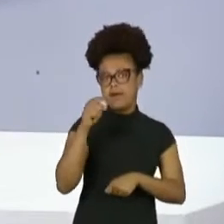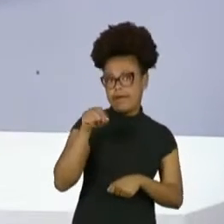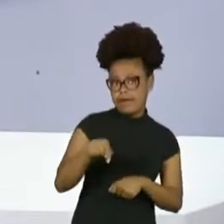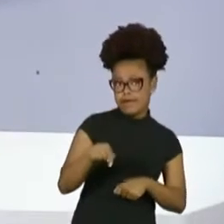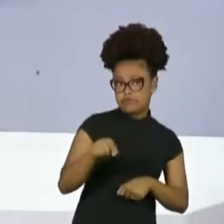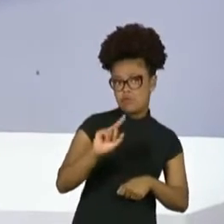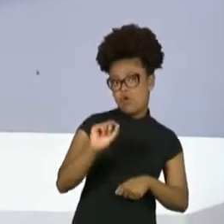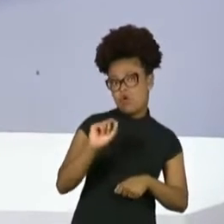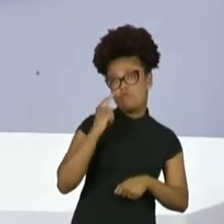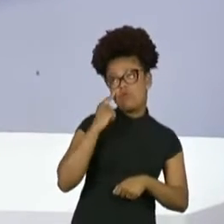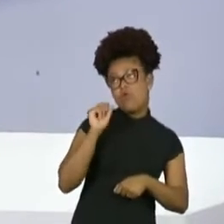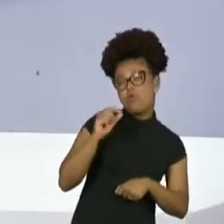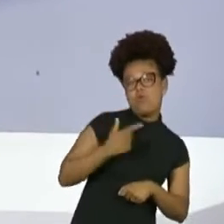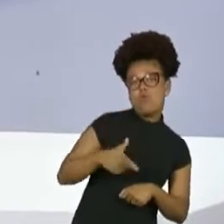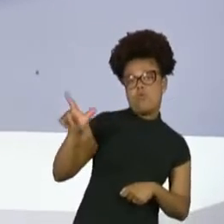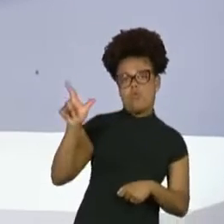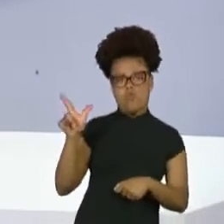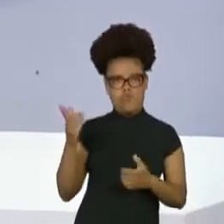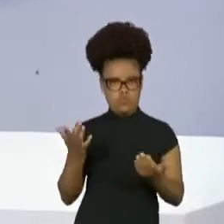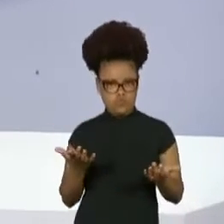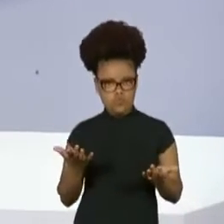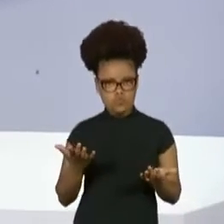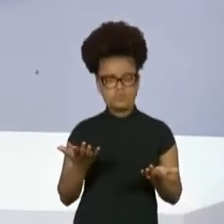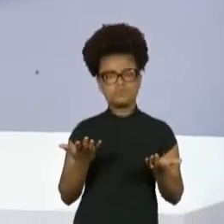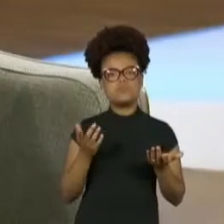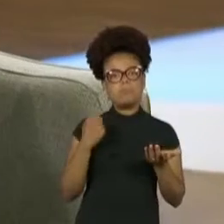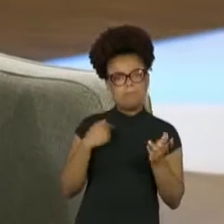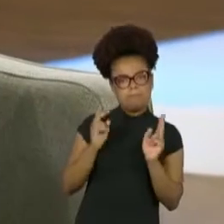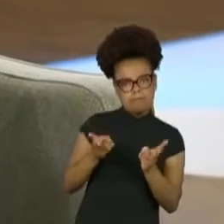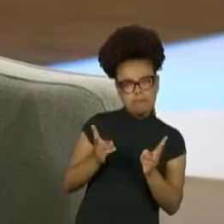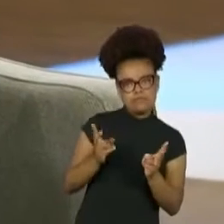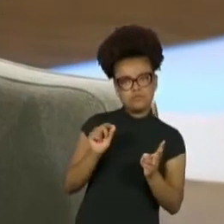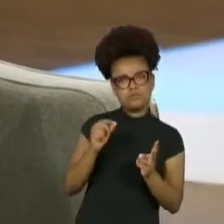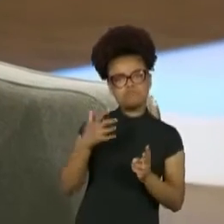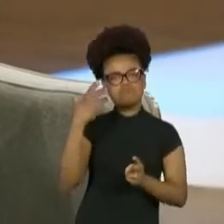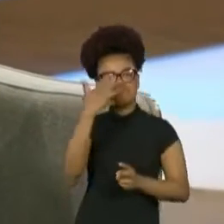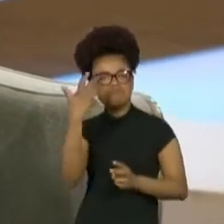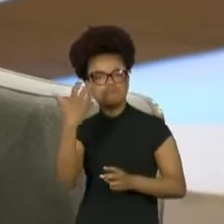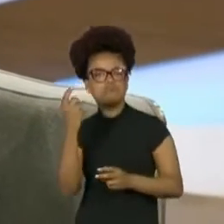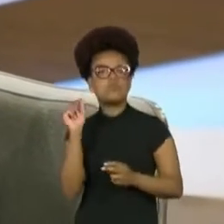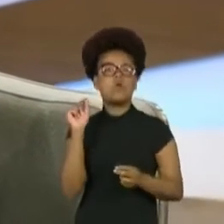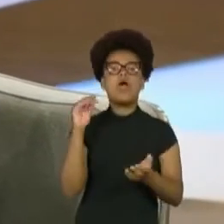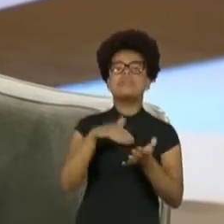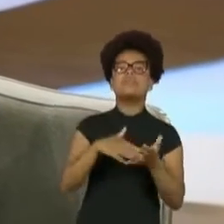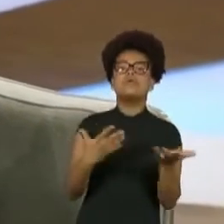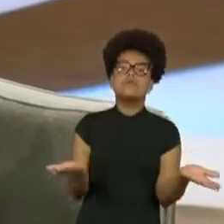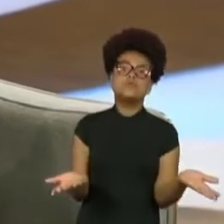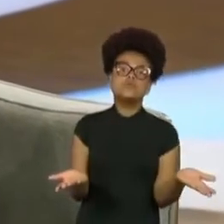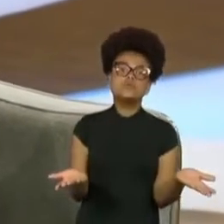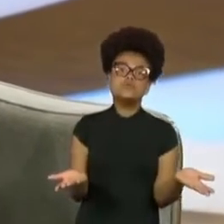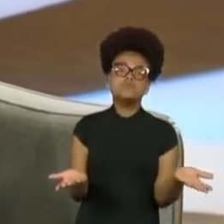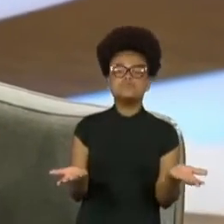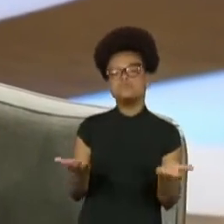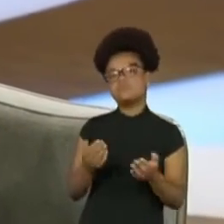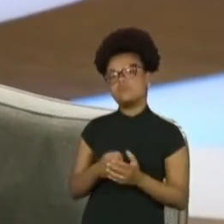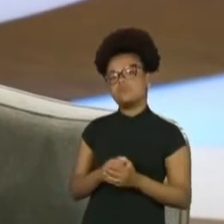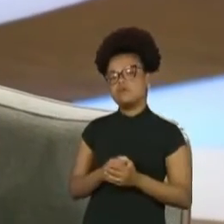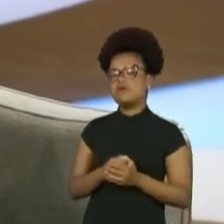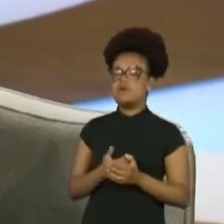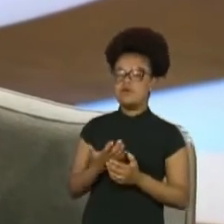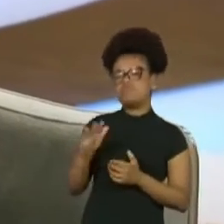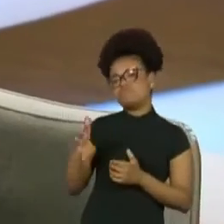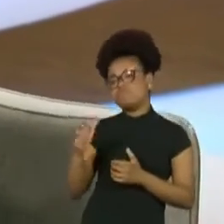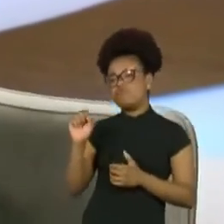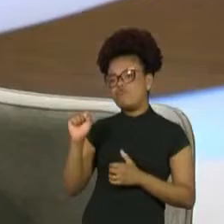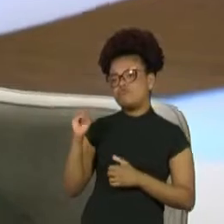Você pensa, vou estar no palco até quando? Eu brinco que com 80 anos eu vou parar. O pessoal fala, tá, eu